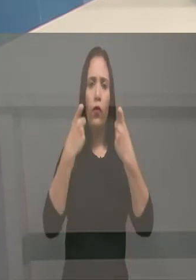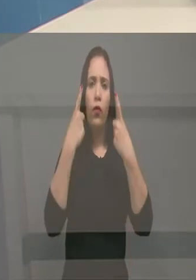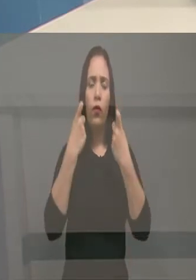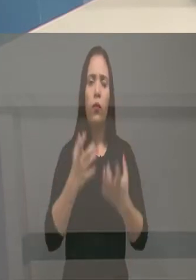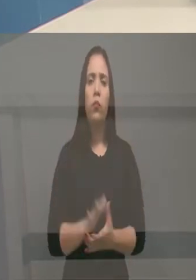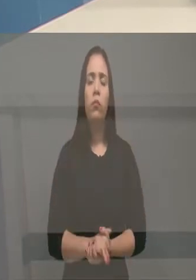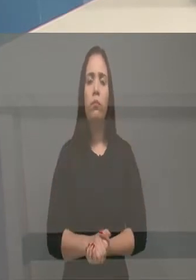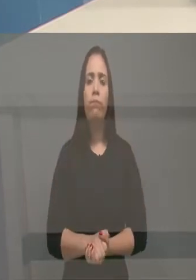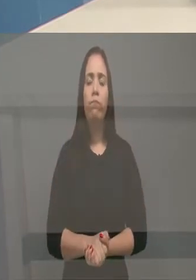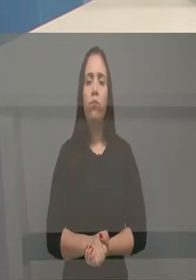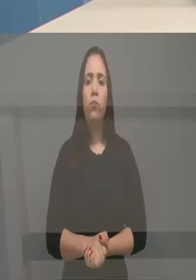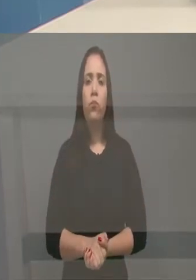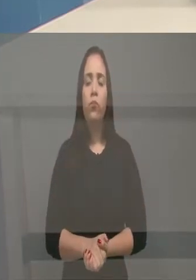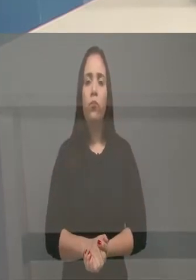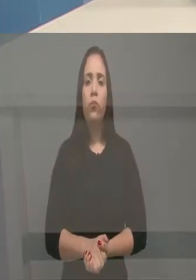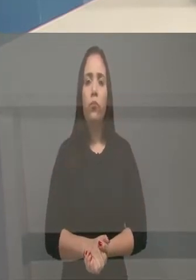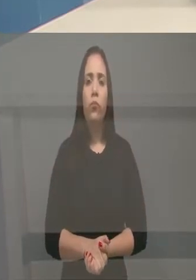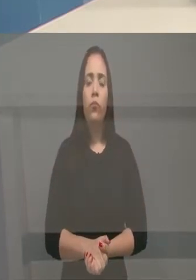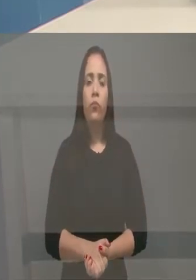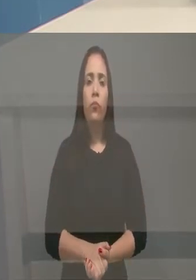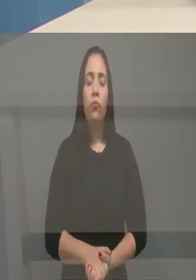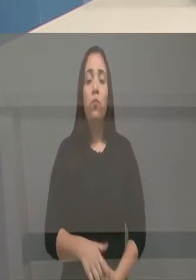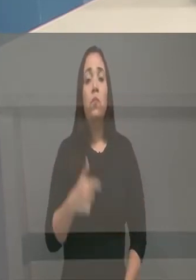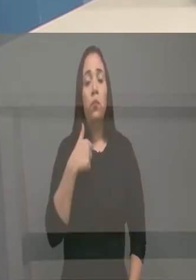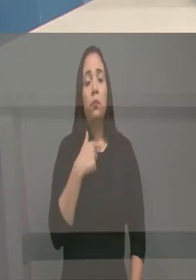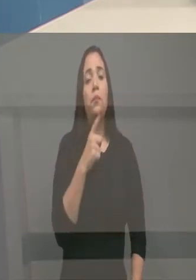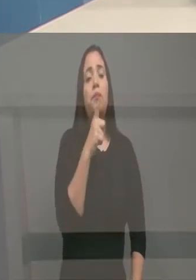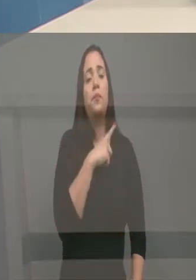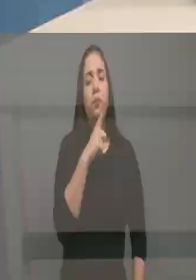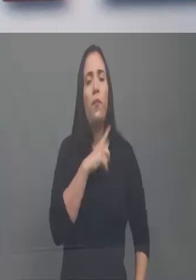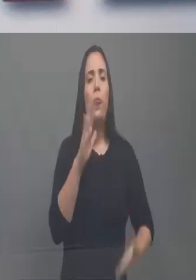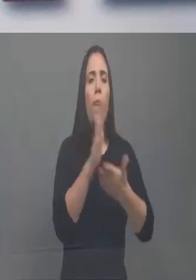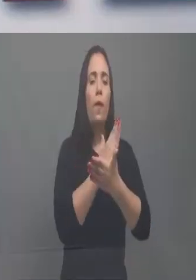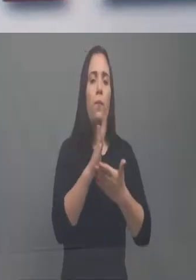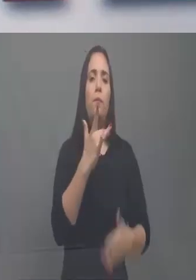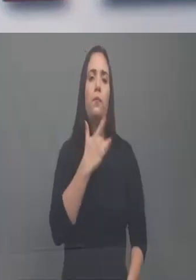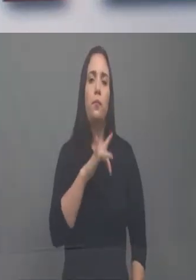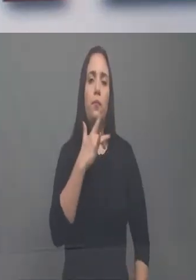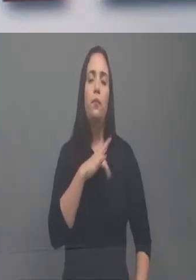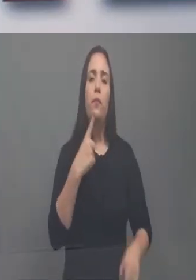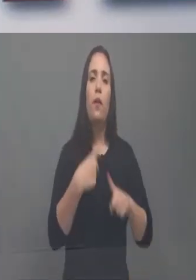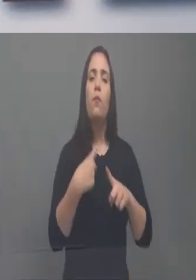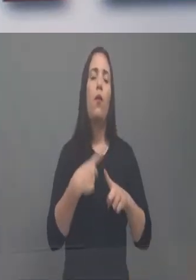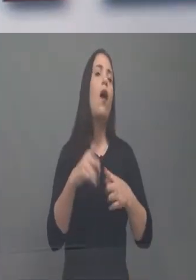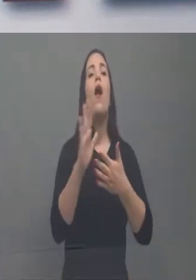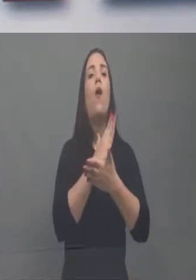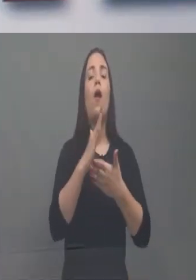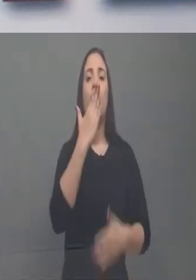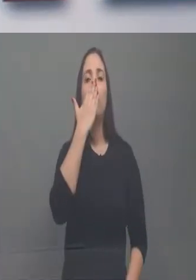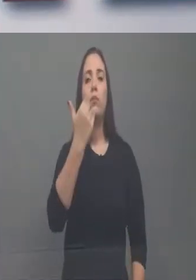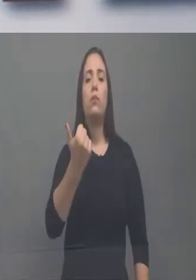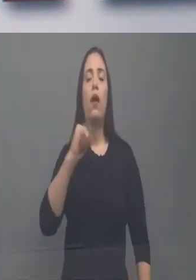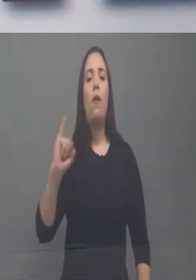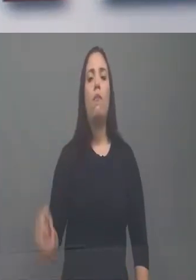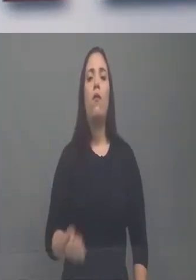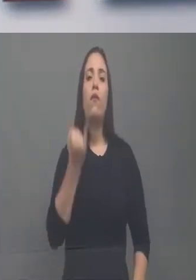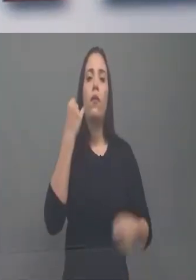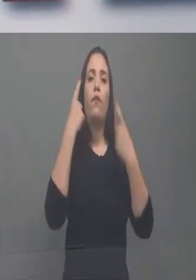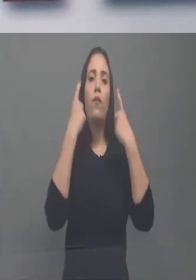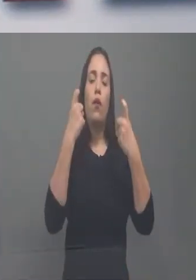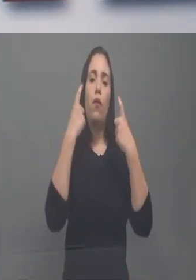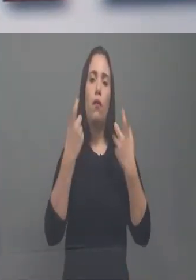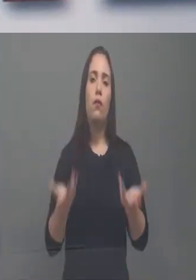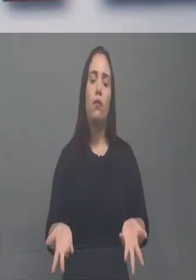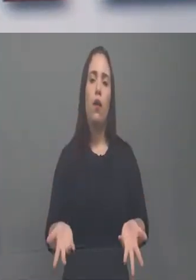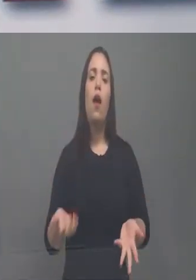isso? Eu tenho muita pena desse tipo de pessoa que cresce com o sofrimento dos outros. Eu tenho feito algumas